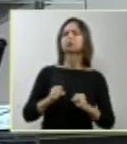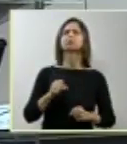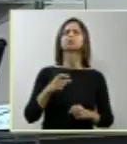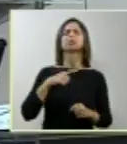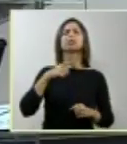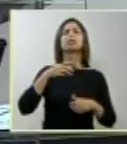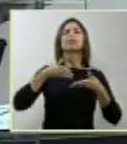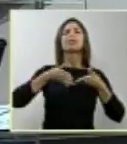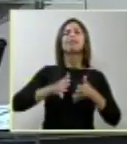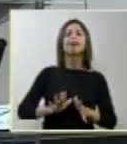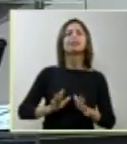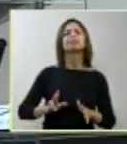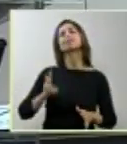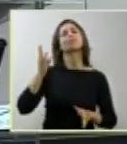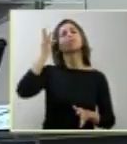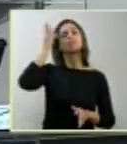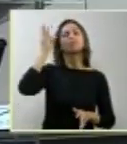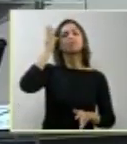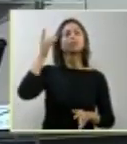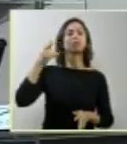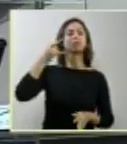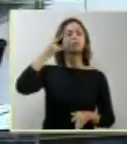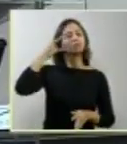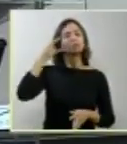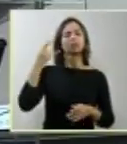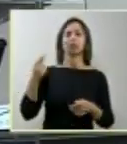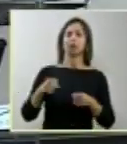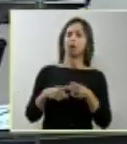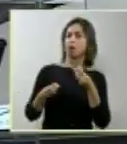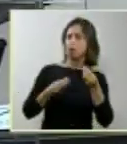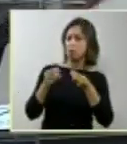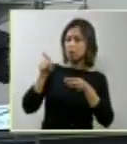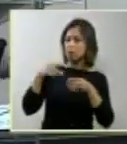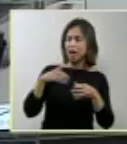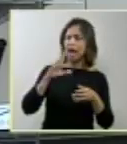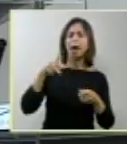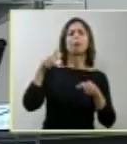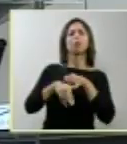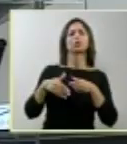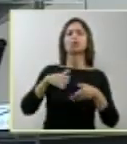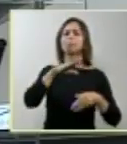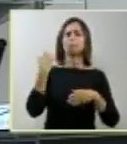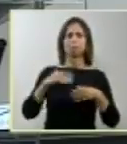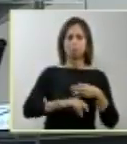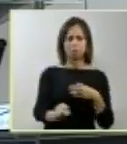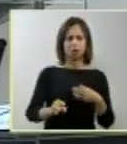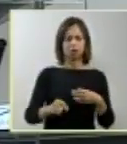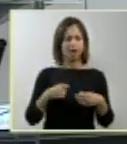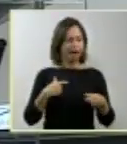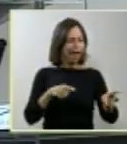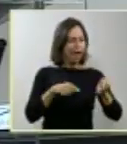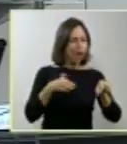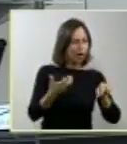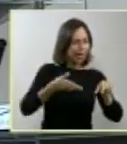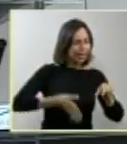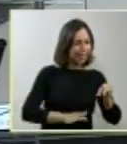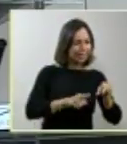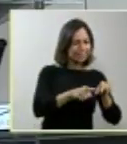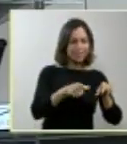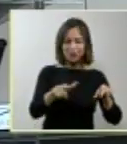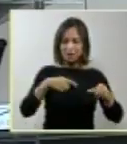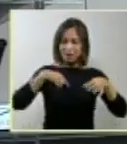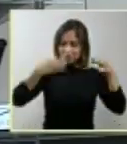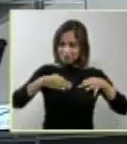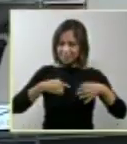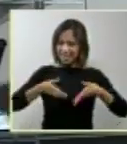eliminar aqueles todos que podem ter qualquer deficiência para permitir apenas que se nasçam aqueles que alguns dirão perfeitos,